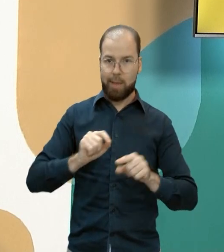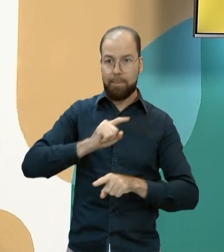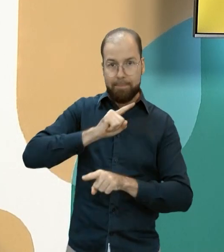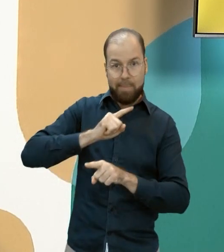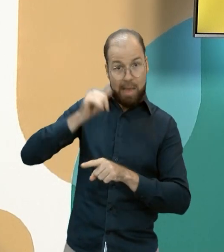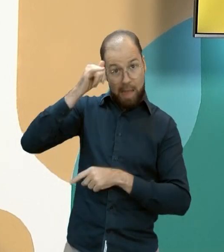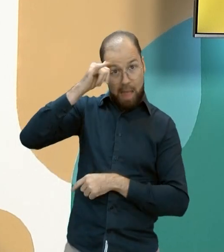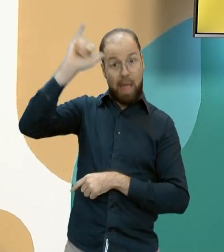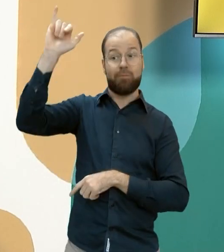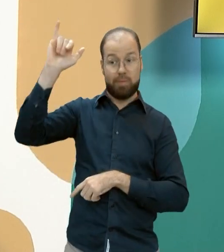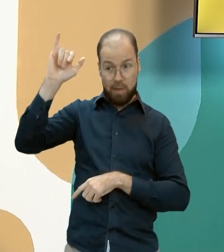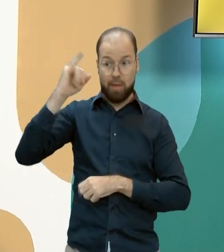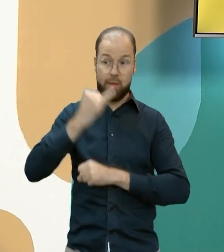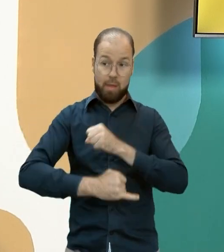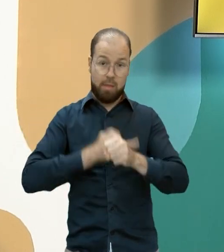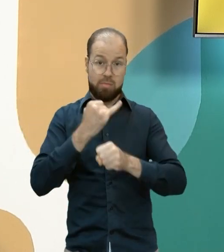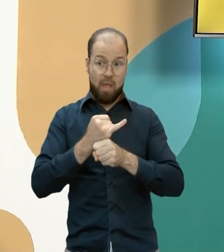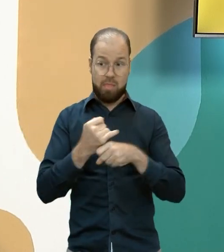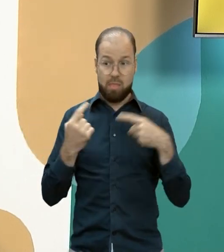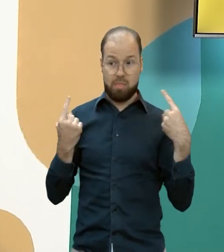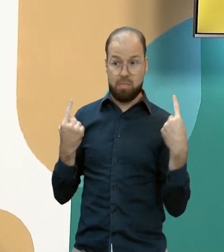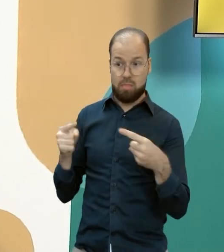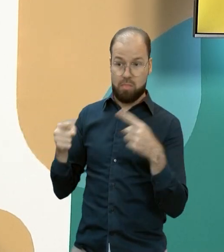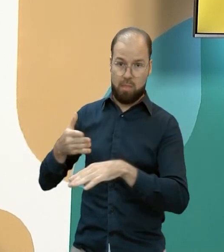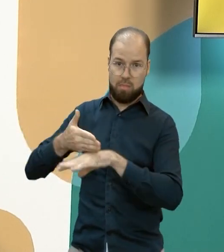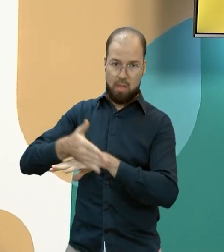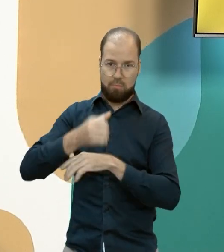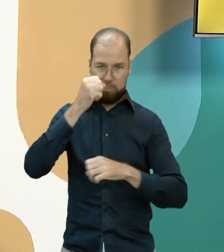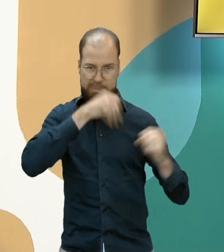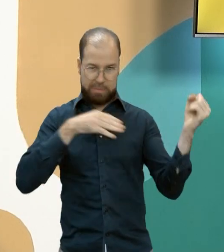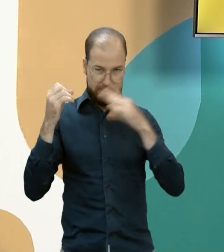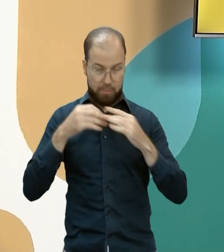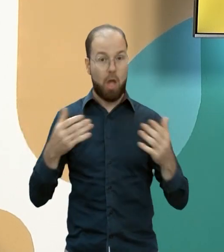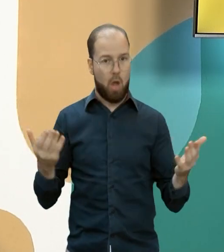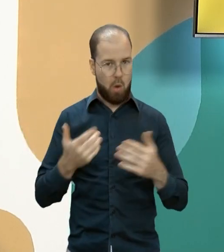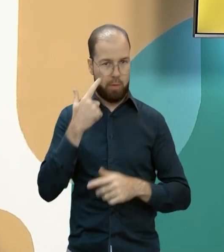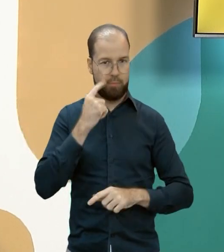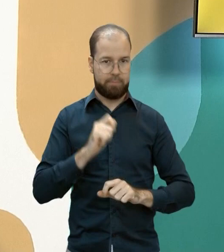Mas agora ele traz mais informações numa matéria que ele preparou para a gente. Vamos ver.